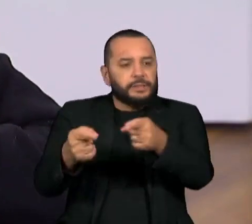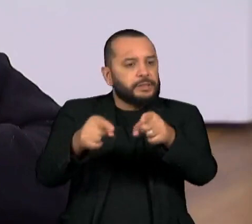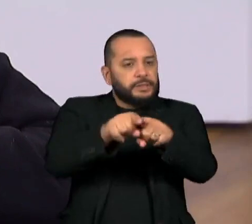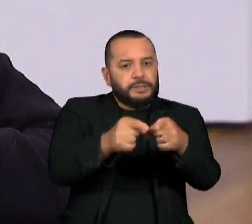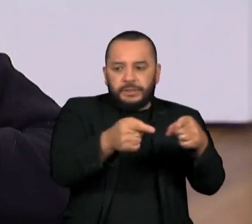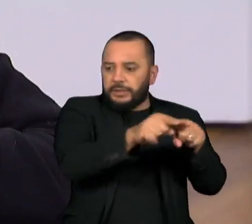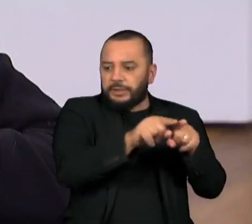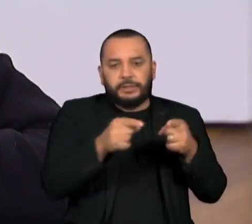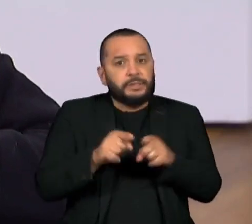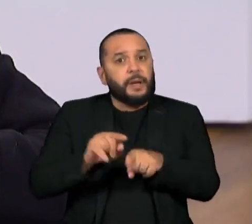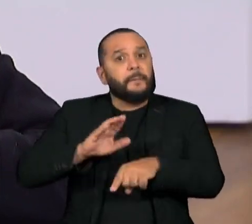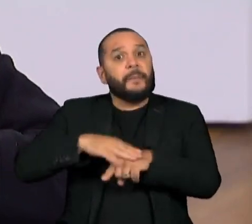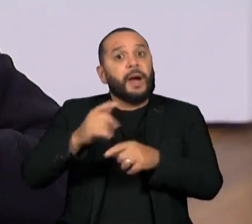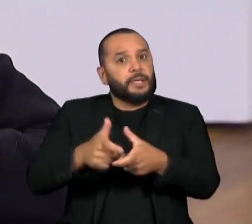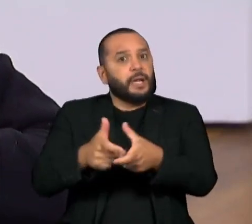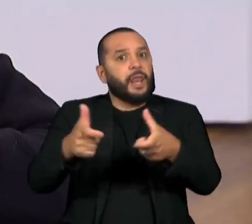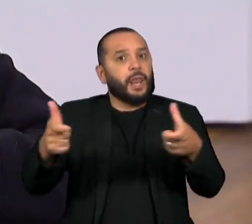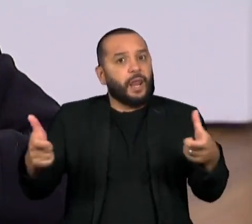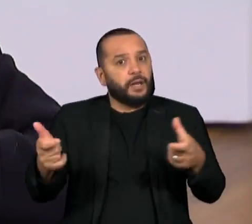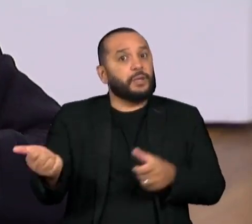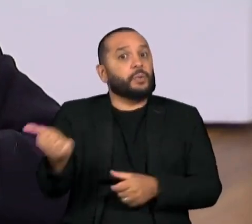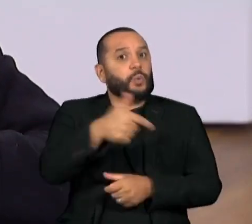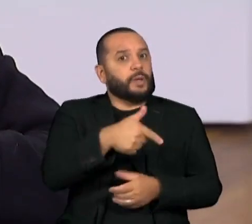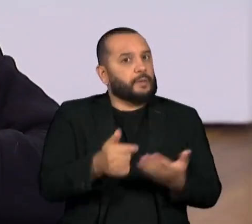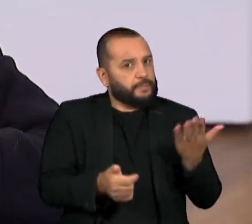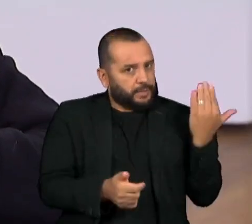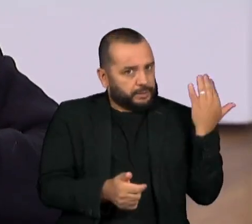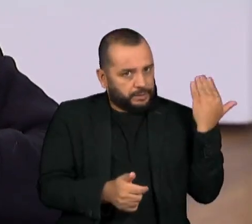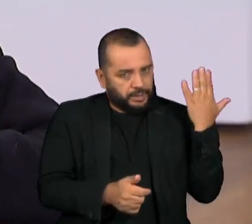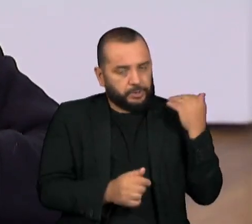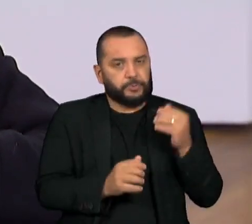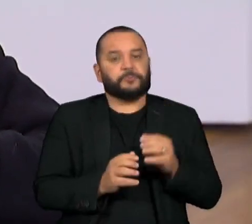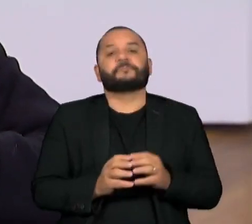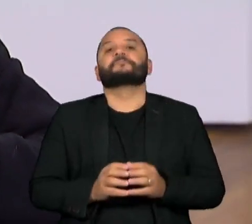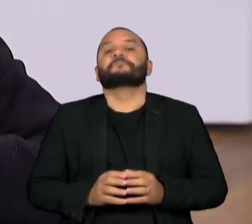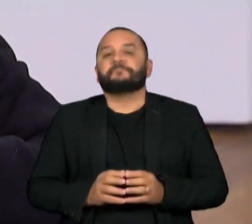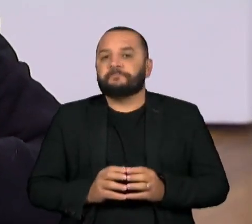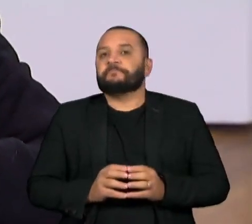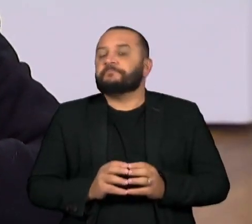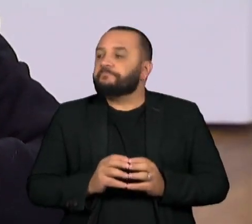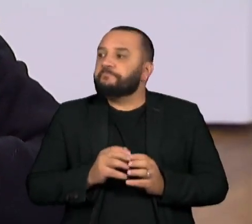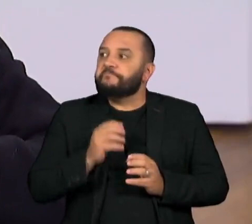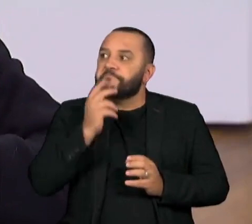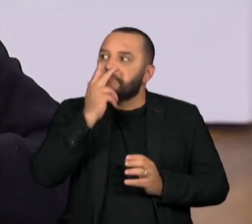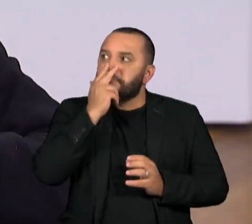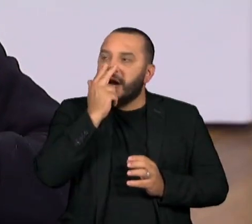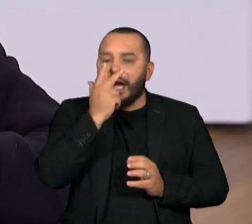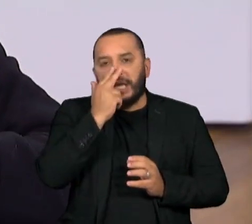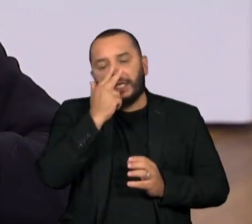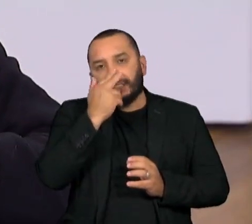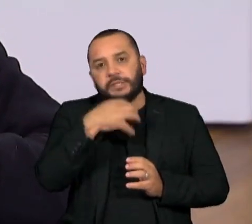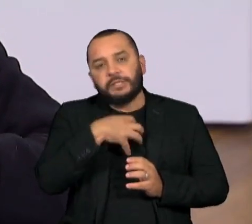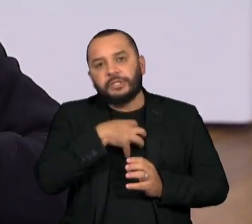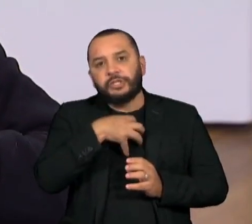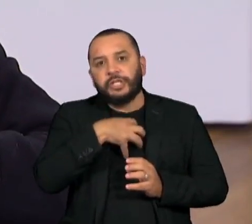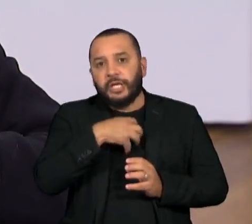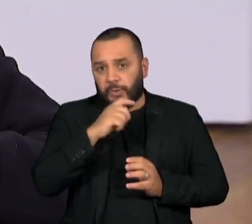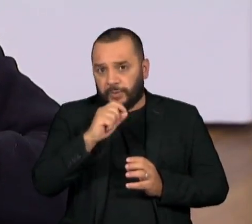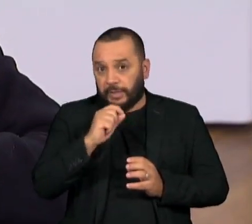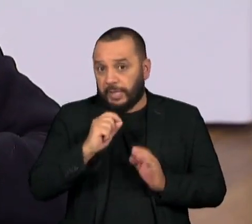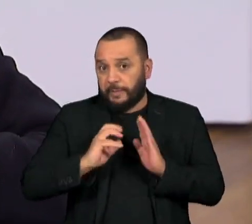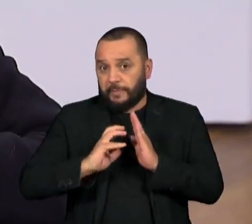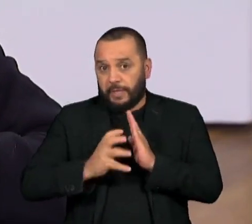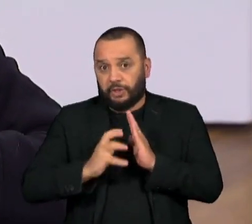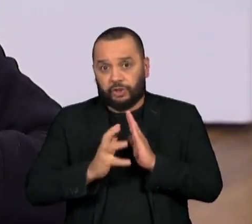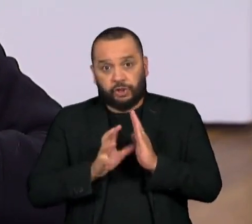ampla do que quando chegou o poder. Agora, ele volta com uma presença de apoio do